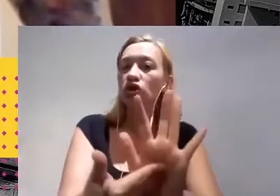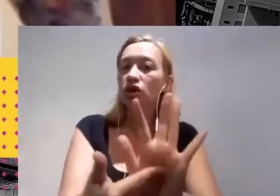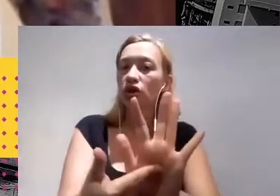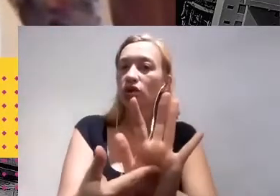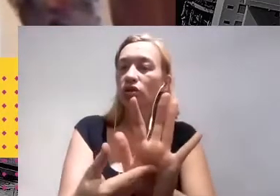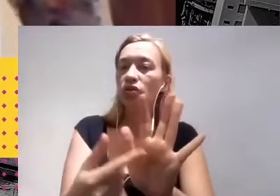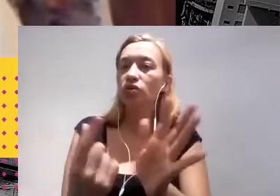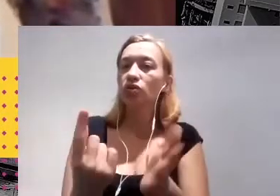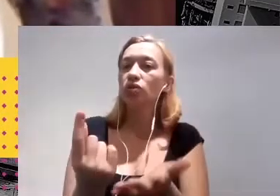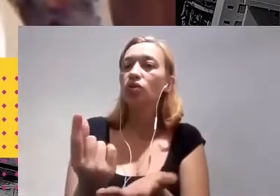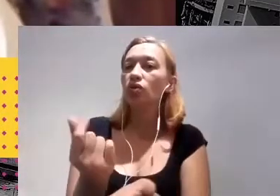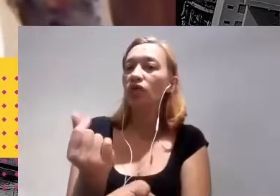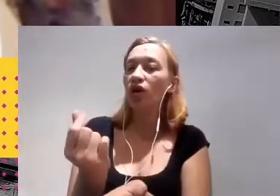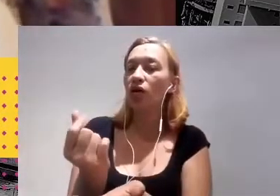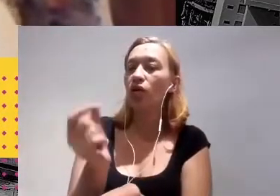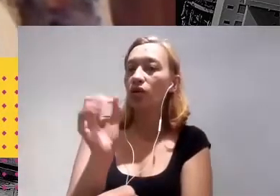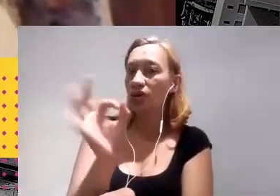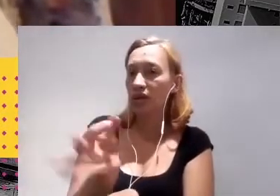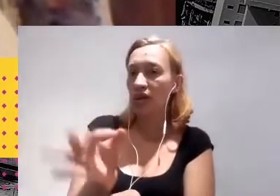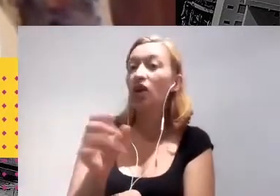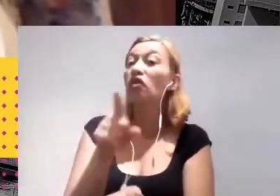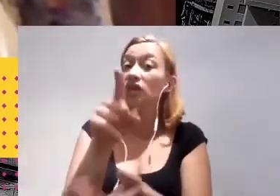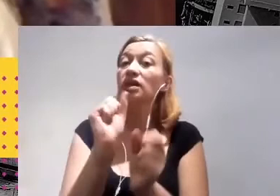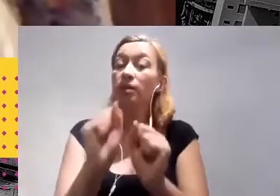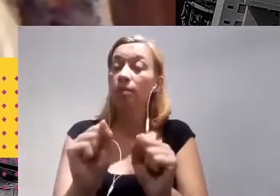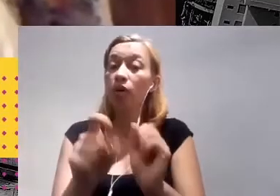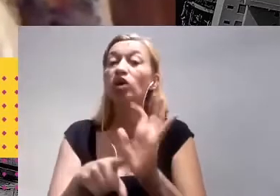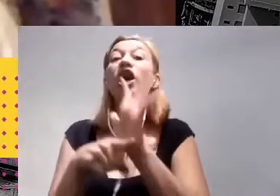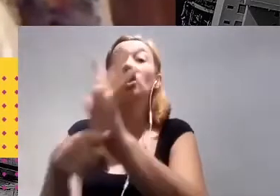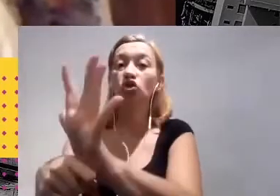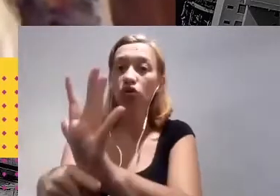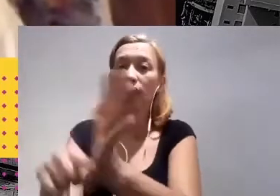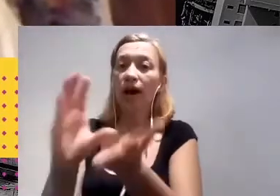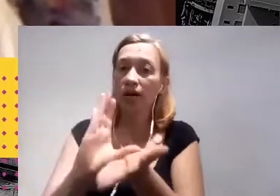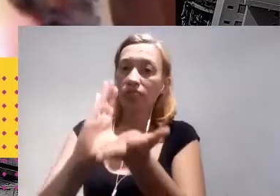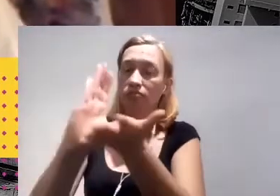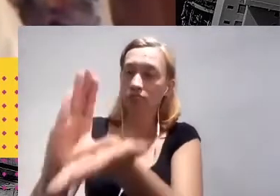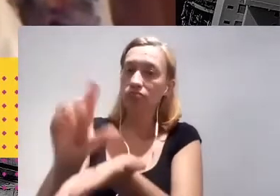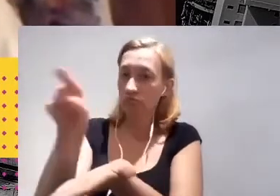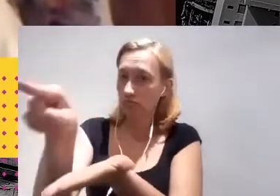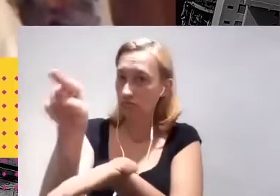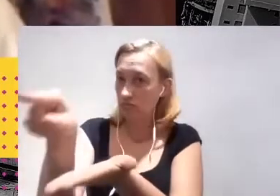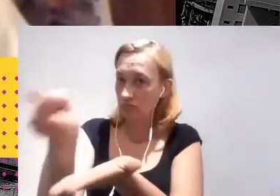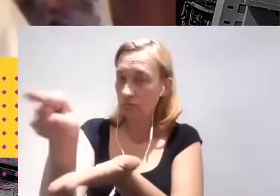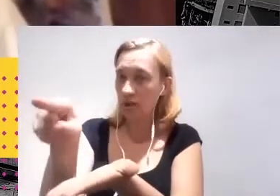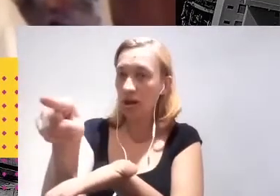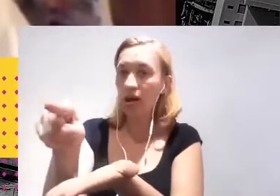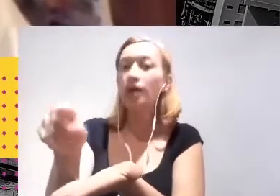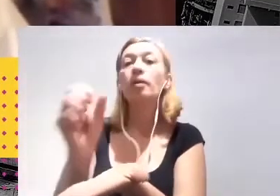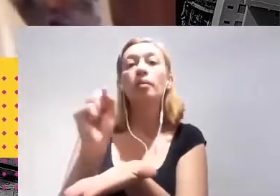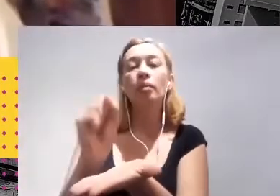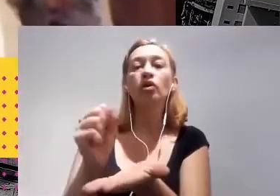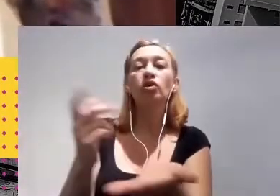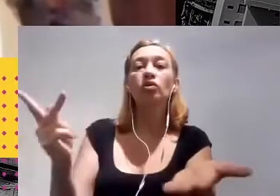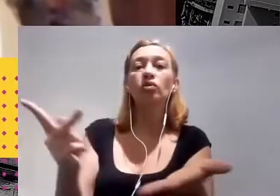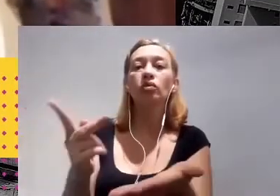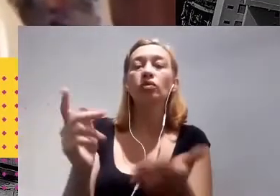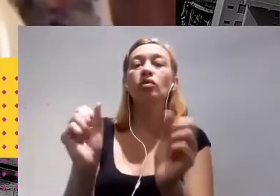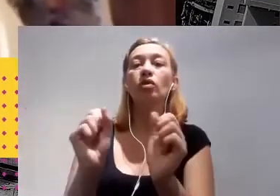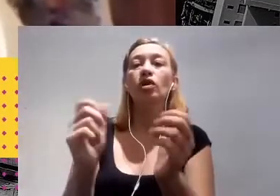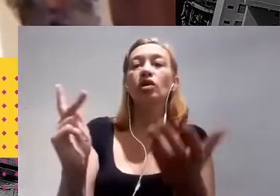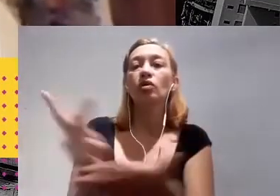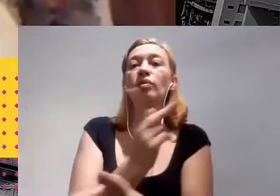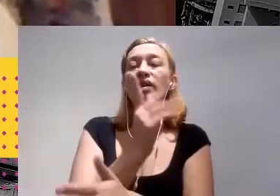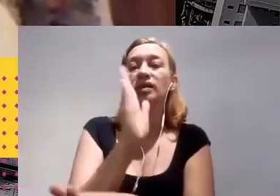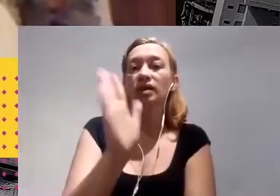que você pode recuperar esse investimento, ele não acontece da noite para o dia, mas precisa começar já. E, ao longo do tempo, você